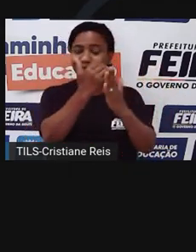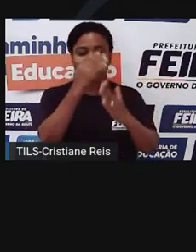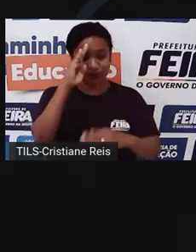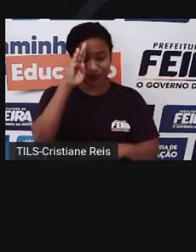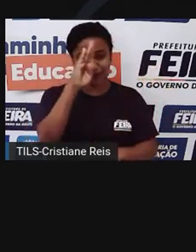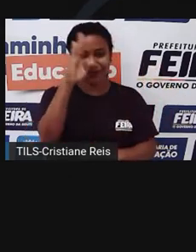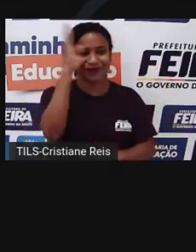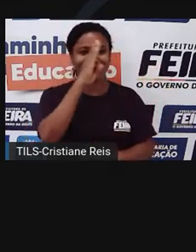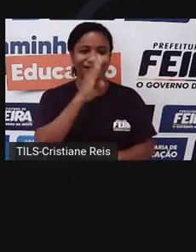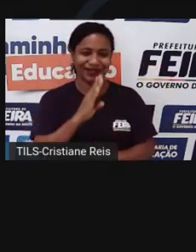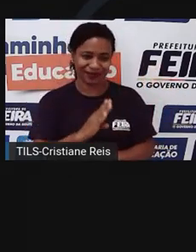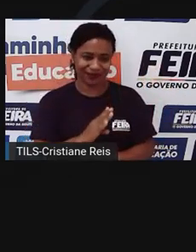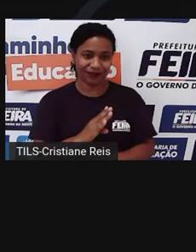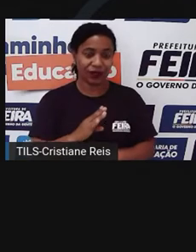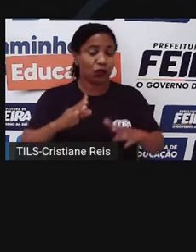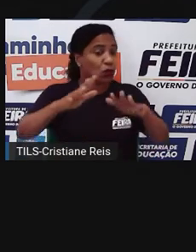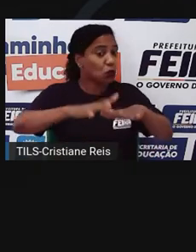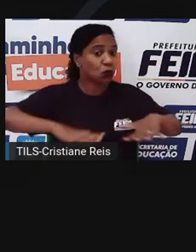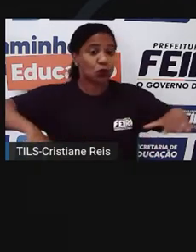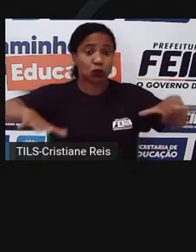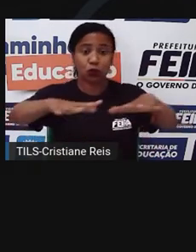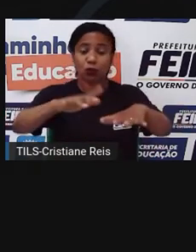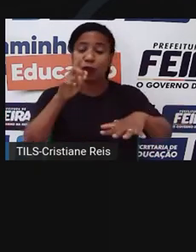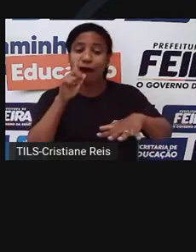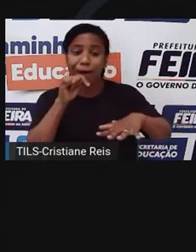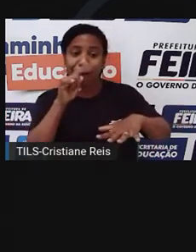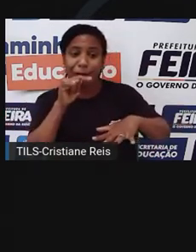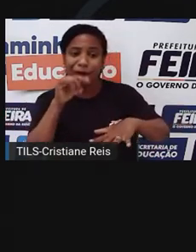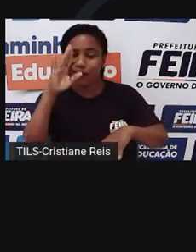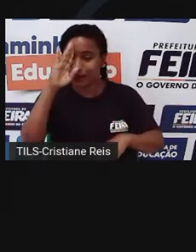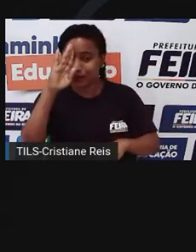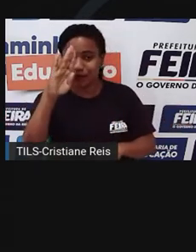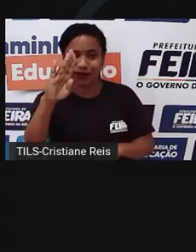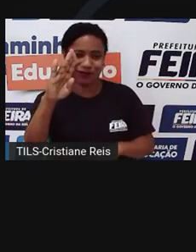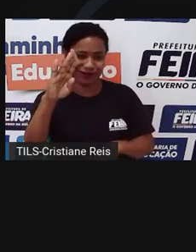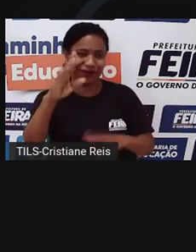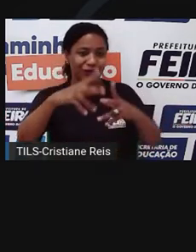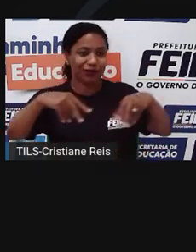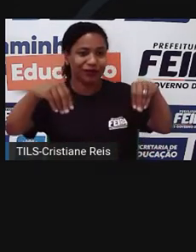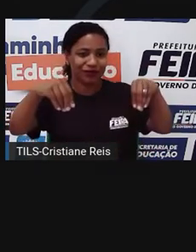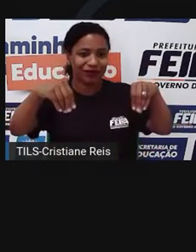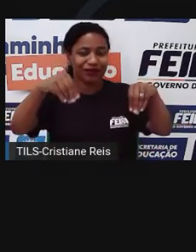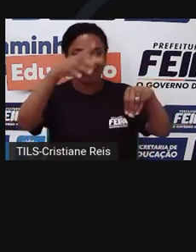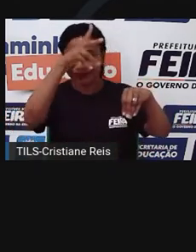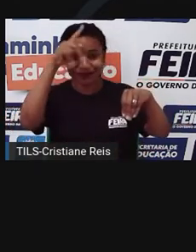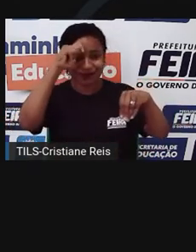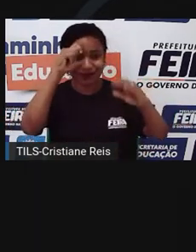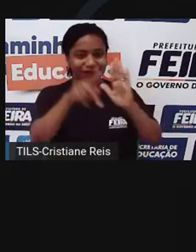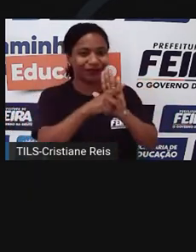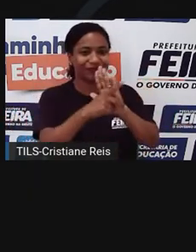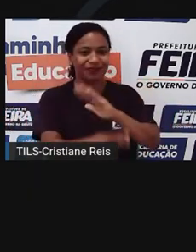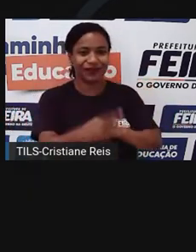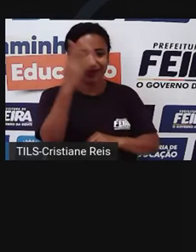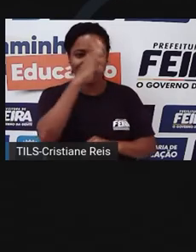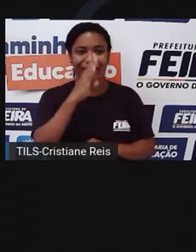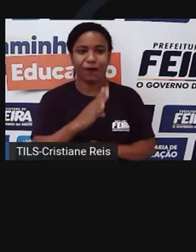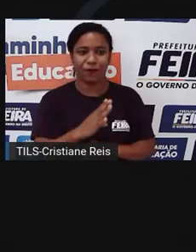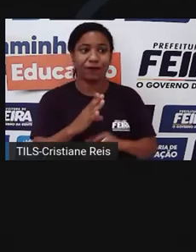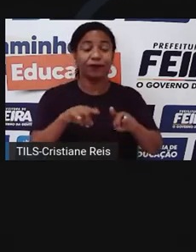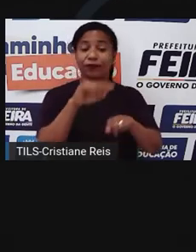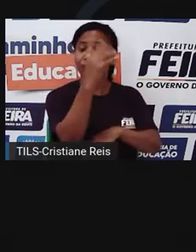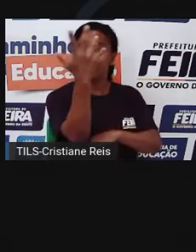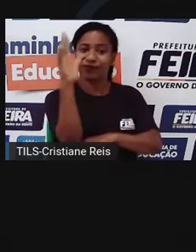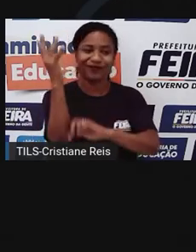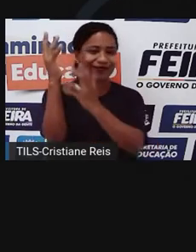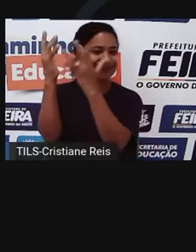e 60% dos recursos hídricos do país. A floresta ajuda a controlar os índices de chuva através